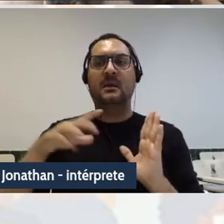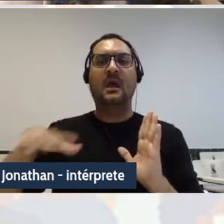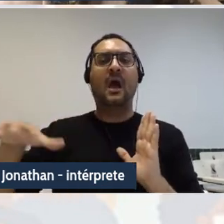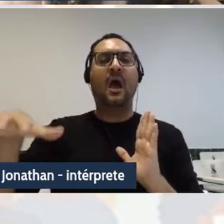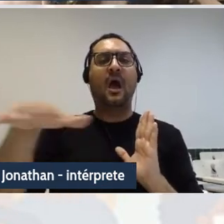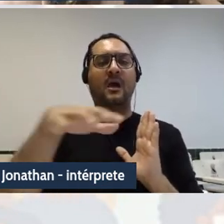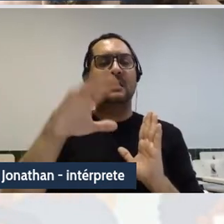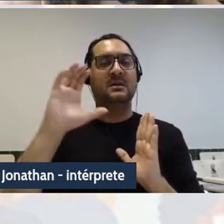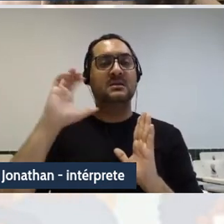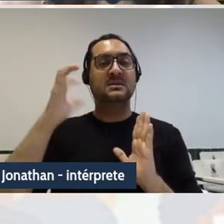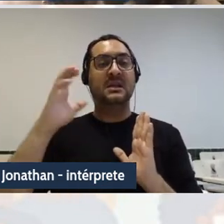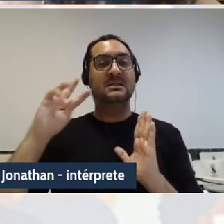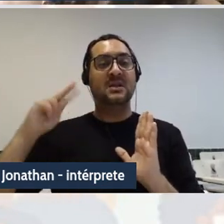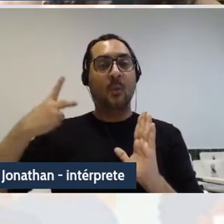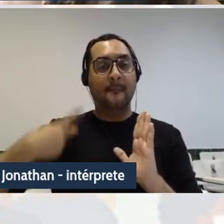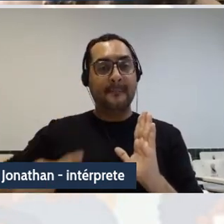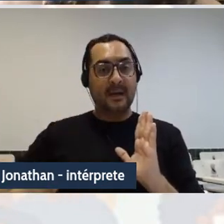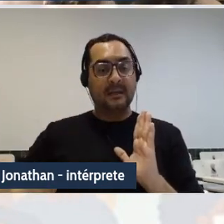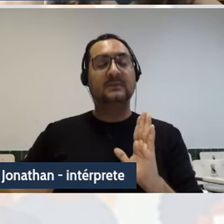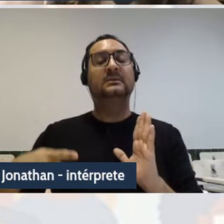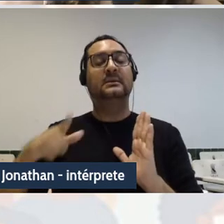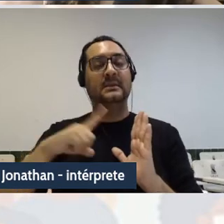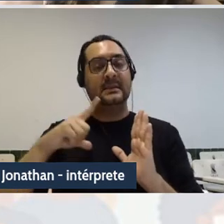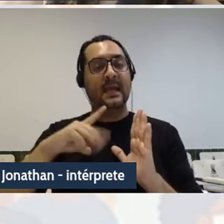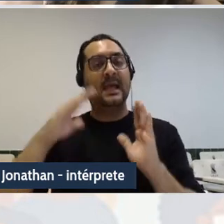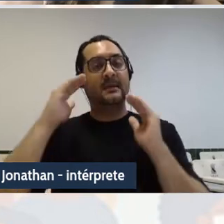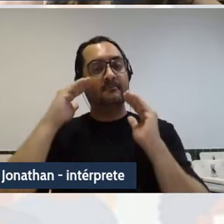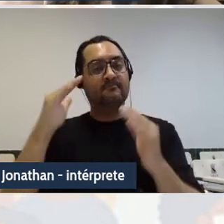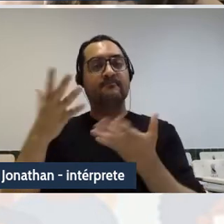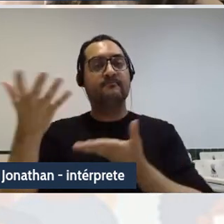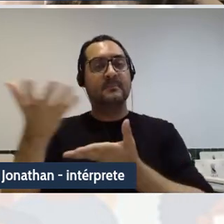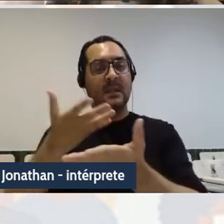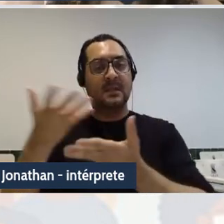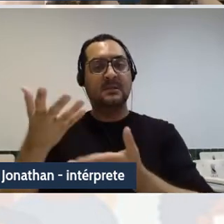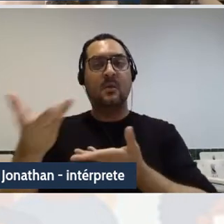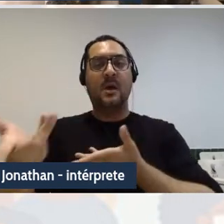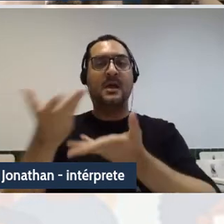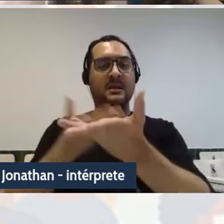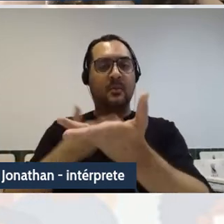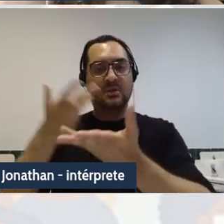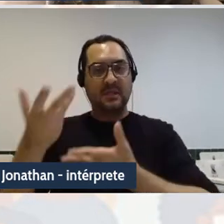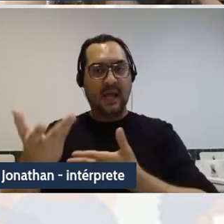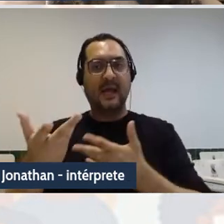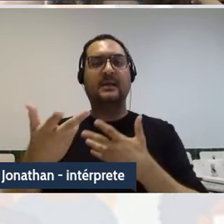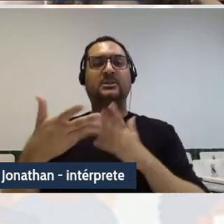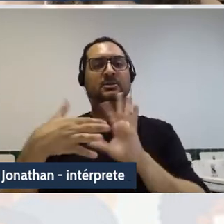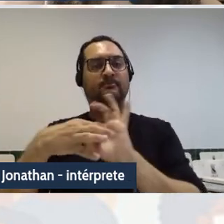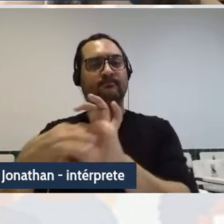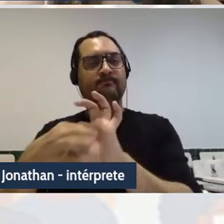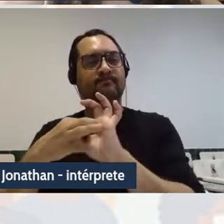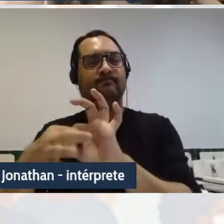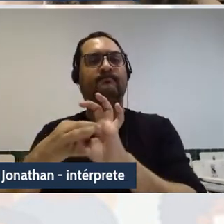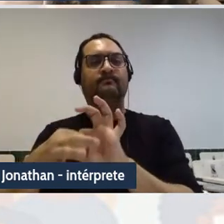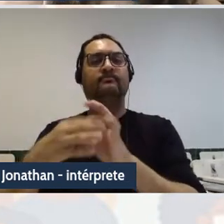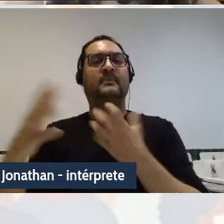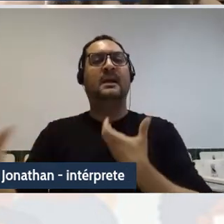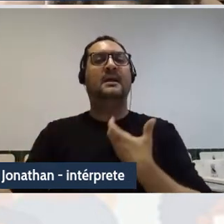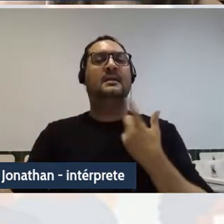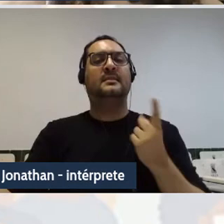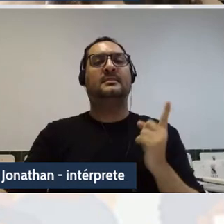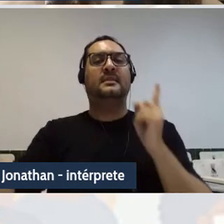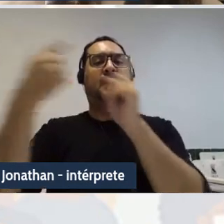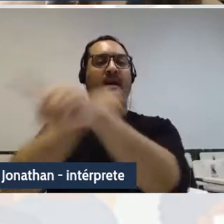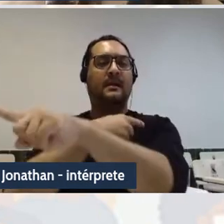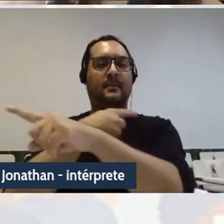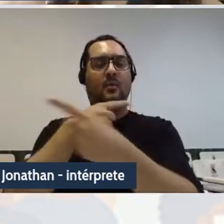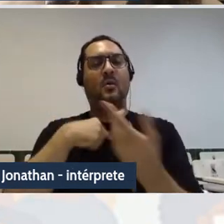refere à interação, à reciprocidade, à interdependência e ao intercâmbio que regem as relações entre cultura